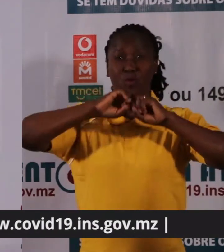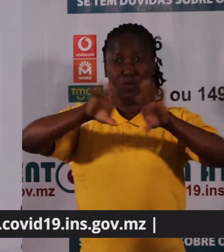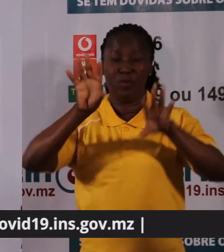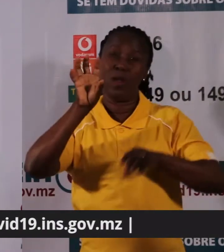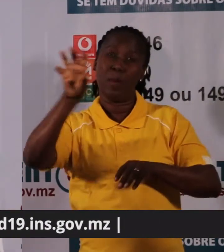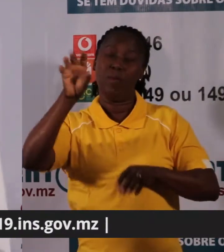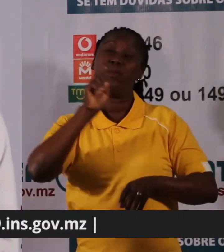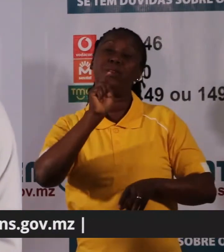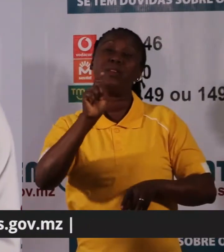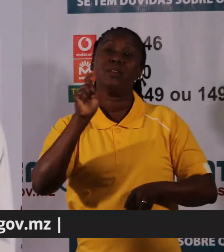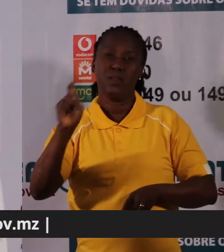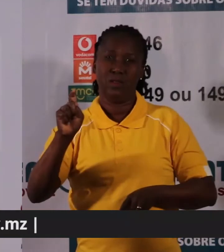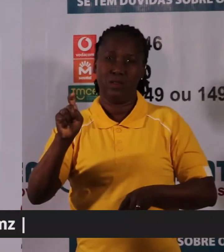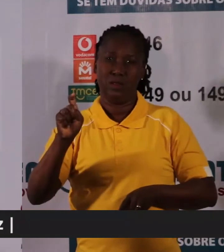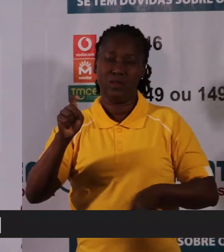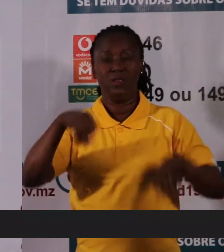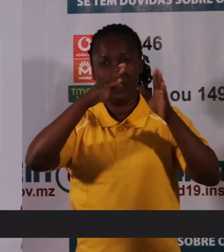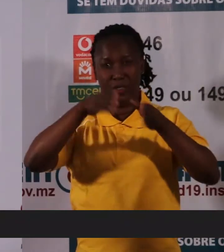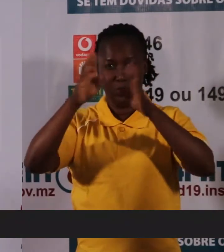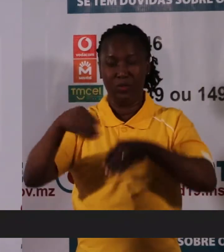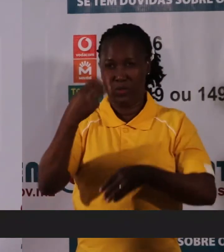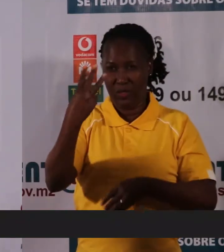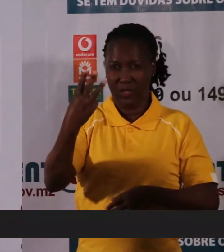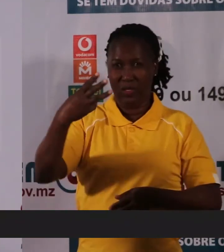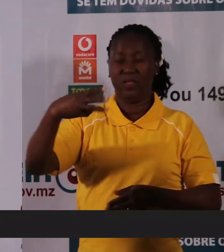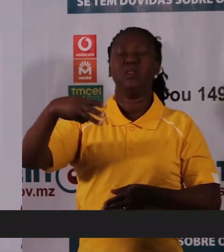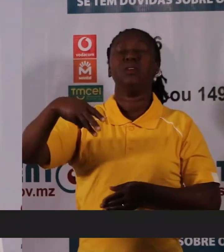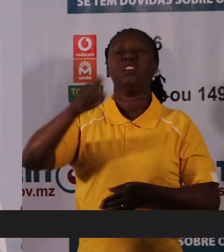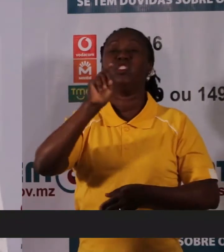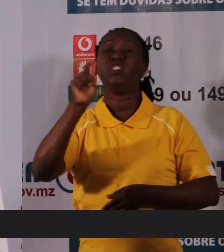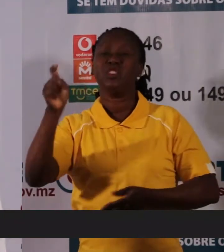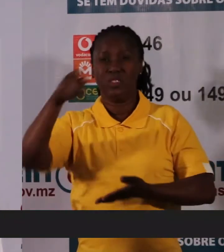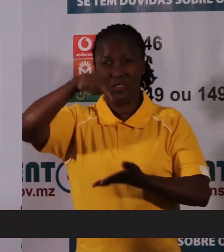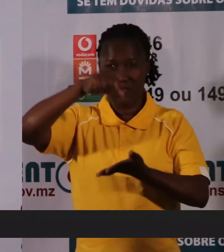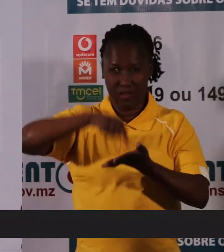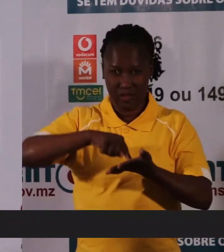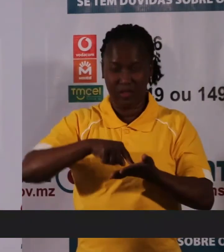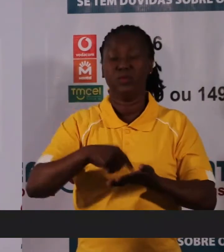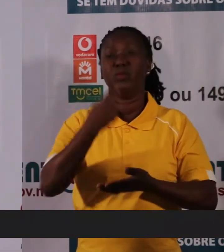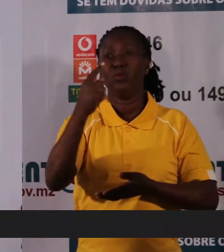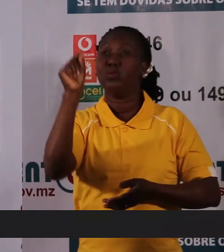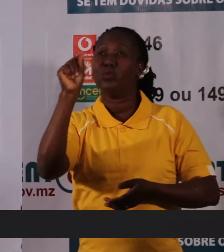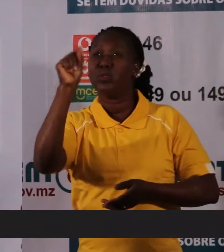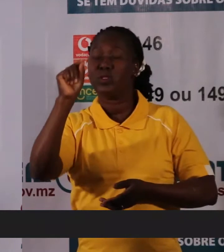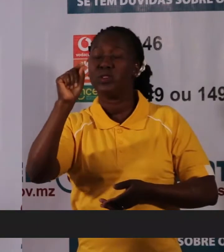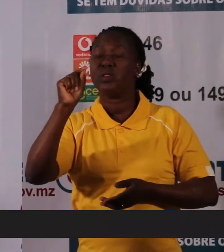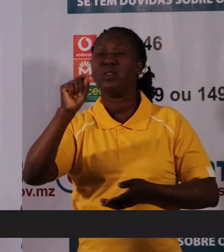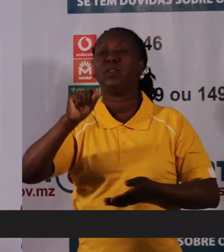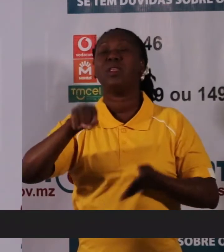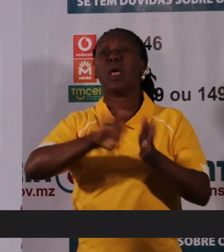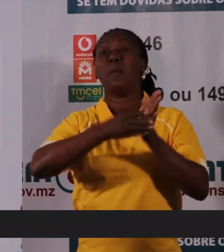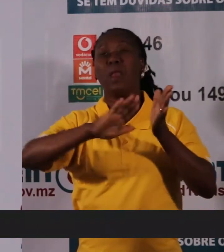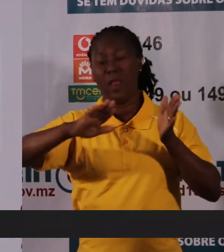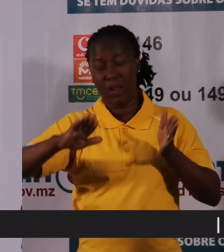na província de Nampula Gaza, três na cidade de Xaixá, um no distrito de Fileme e 17